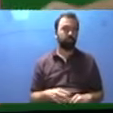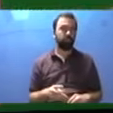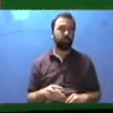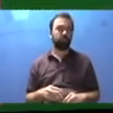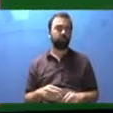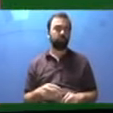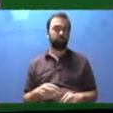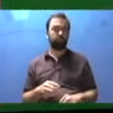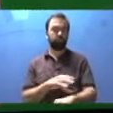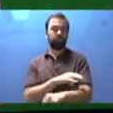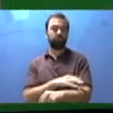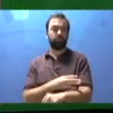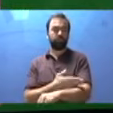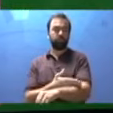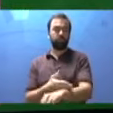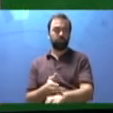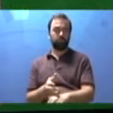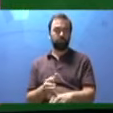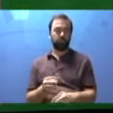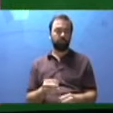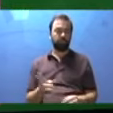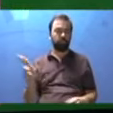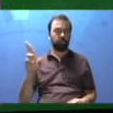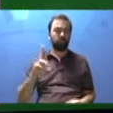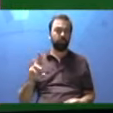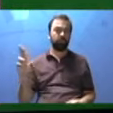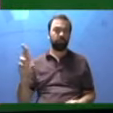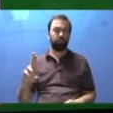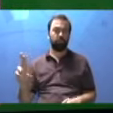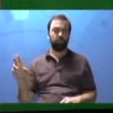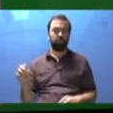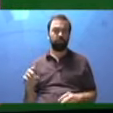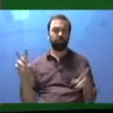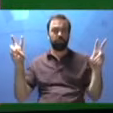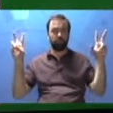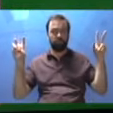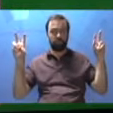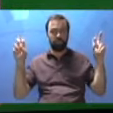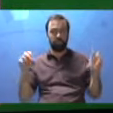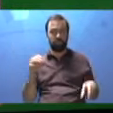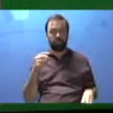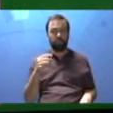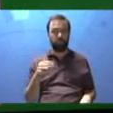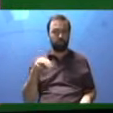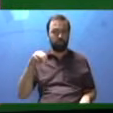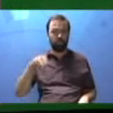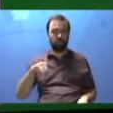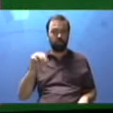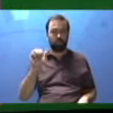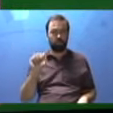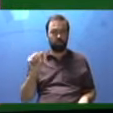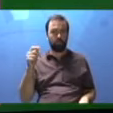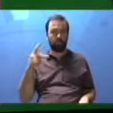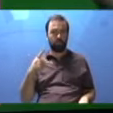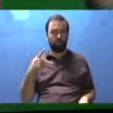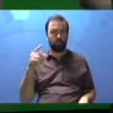Portanto, popularmente, costuma-se usar o termo mapa para designar a planta baixa.